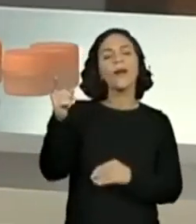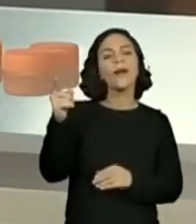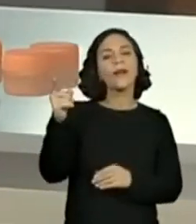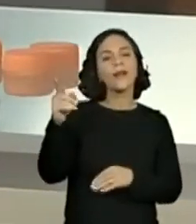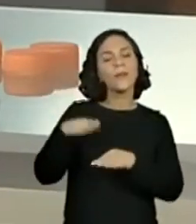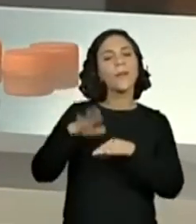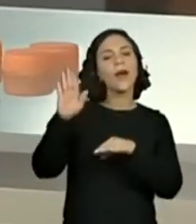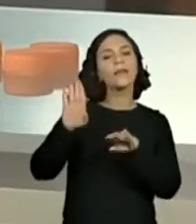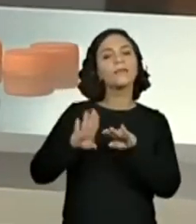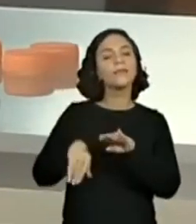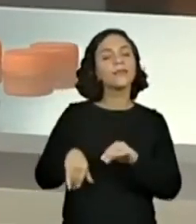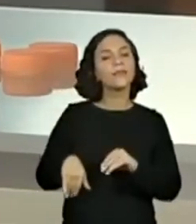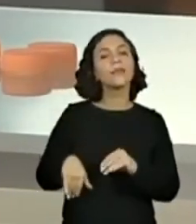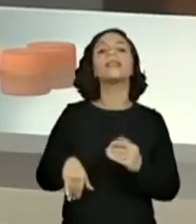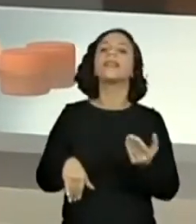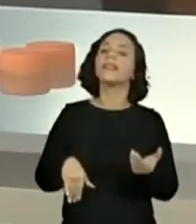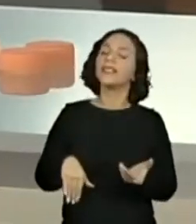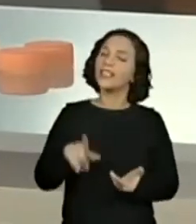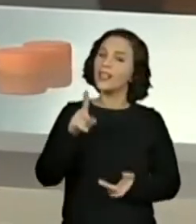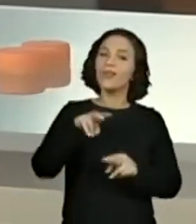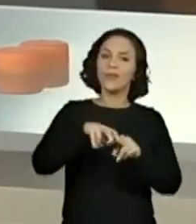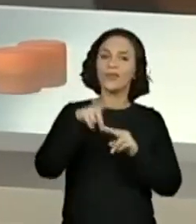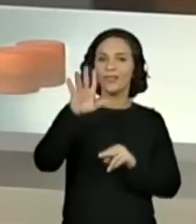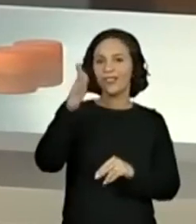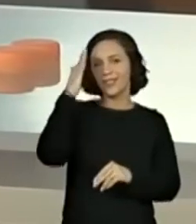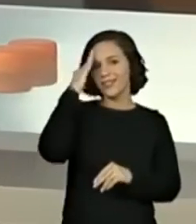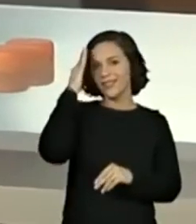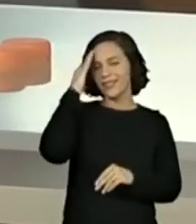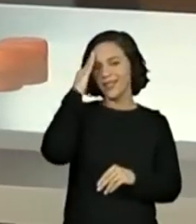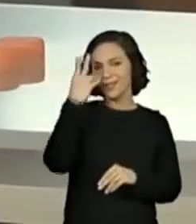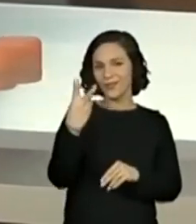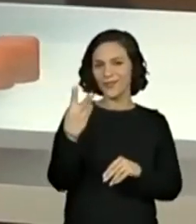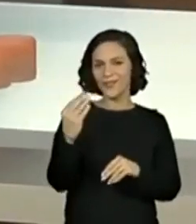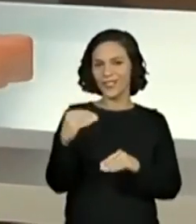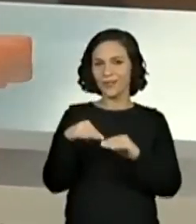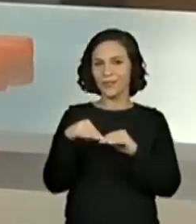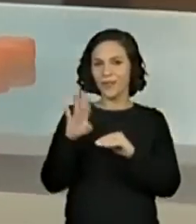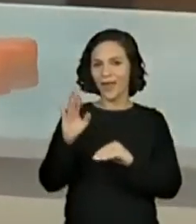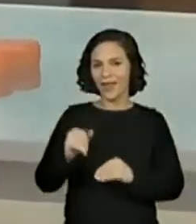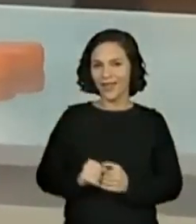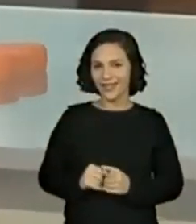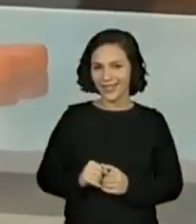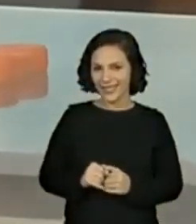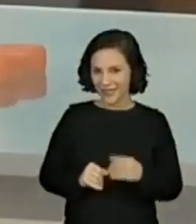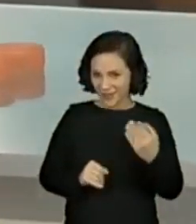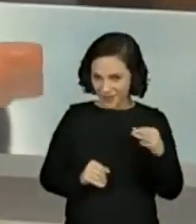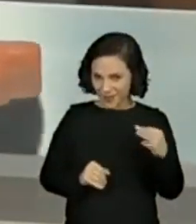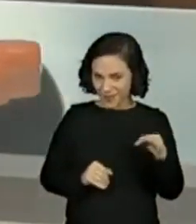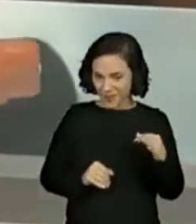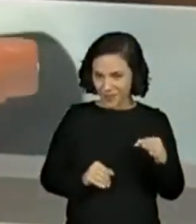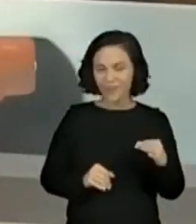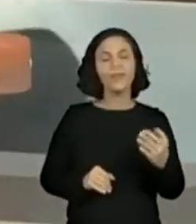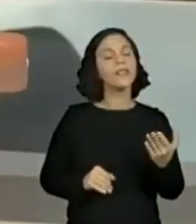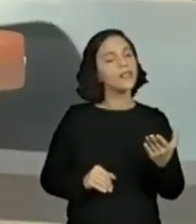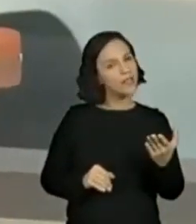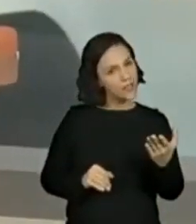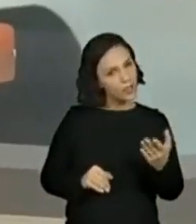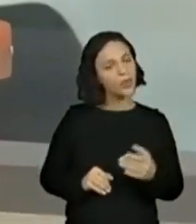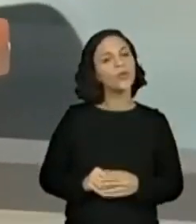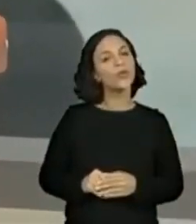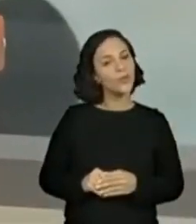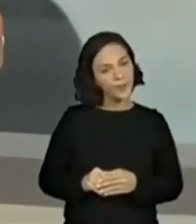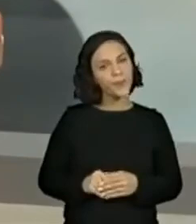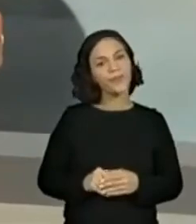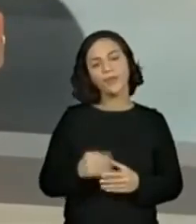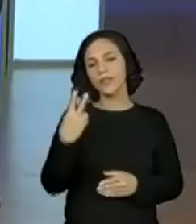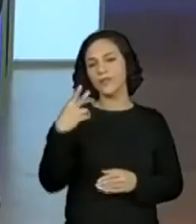eles colocaram, não é? Mais de... O eles acharam que tinha ali? Eles acham que tem mais de 20. de 20. Justamente a gente colocando